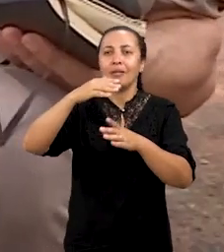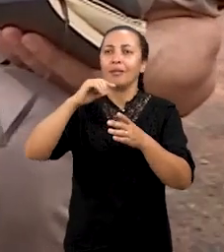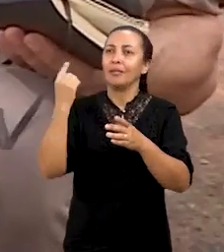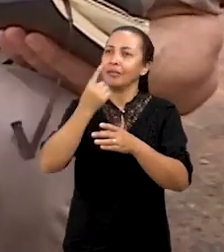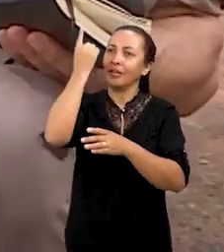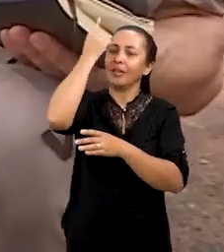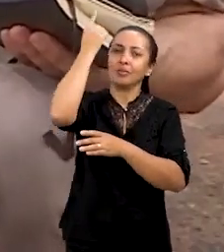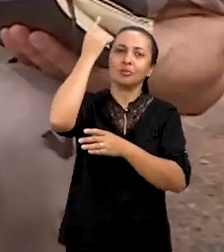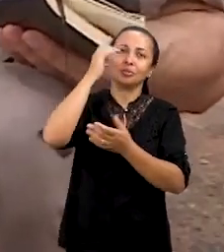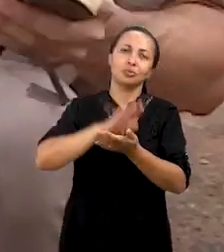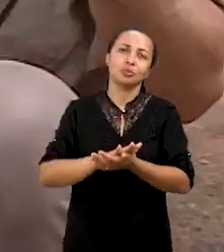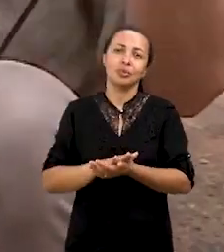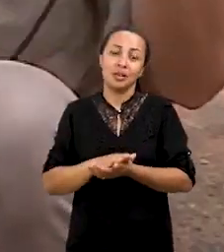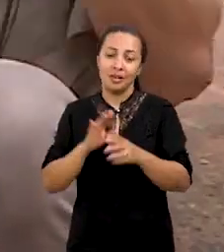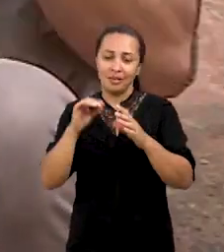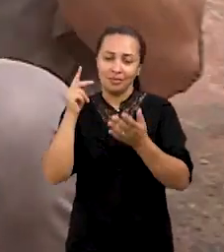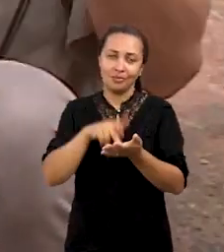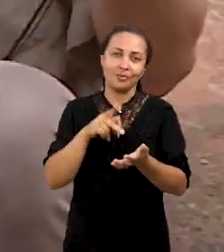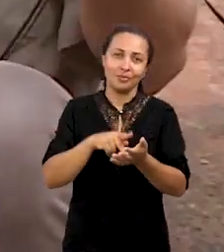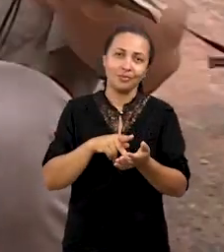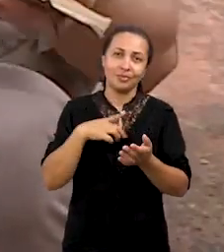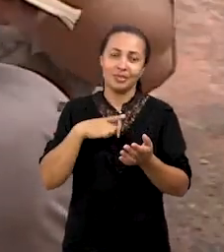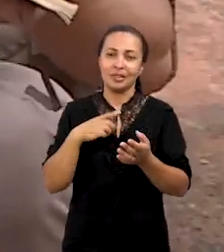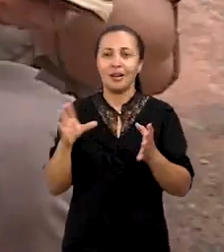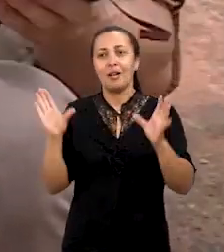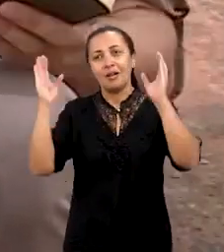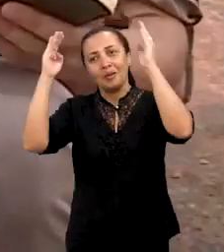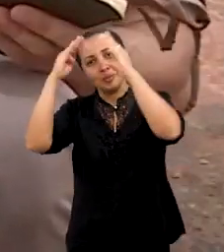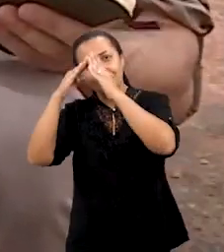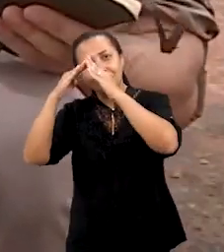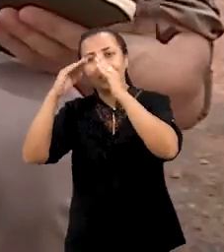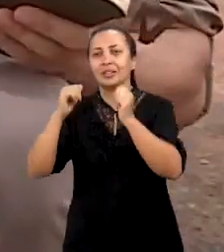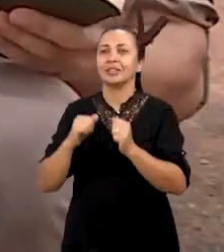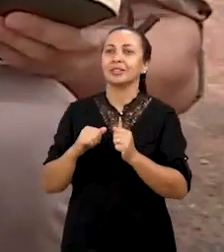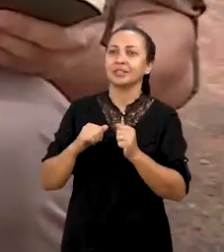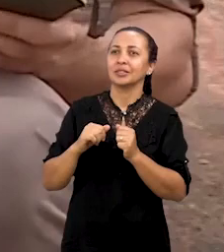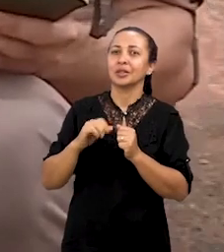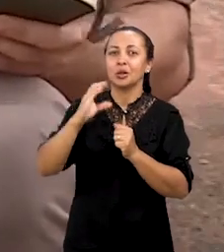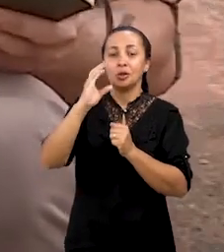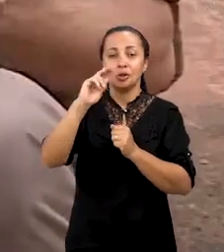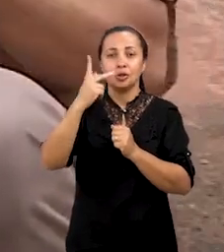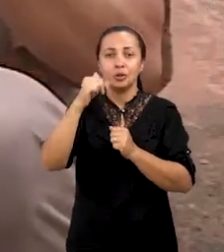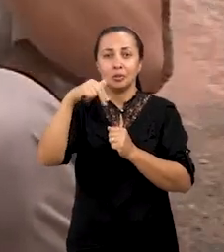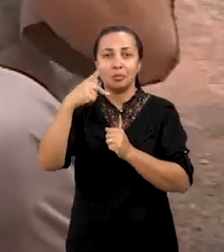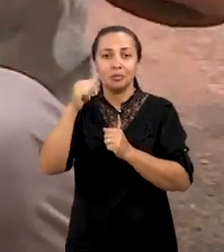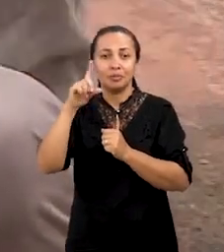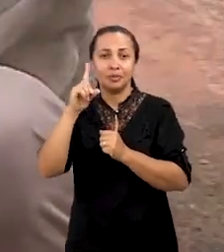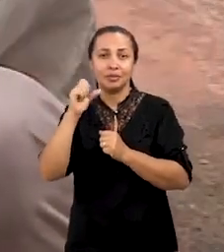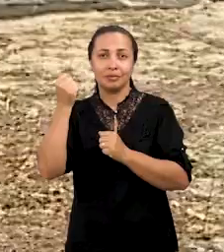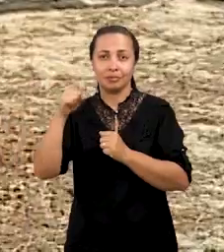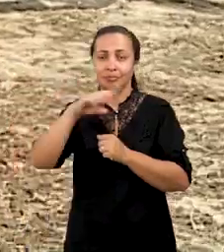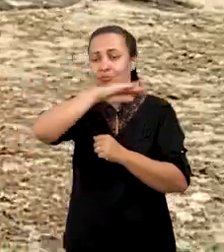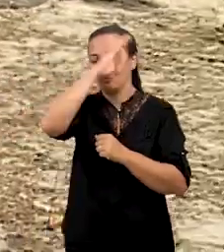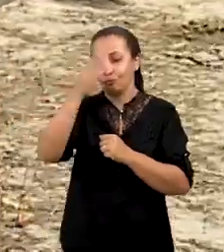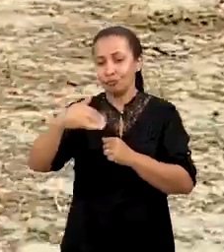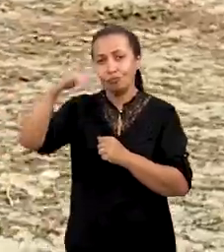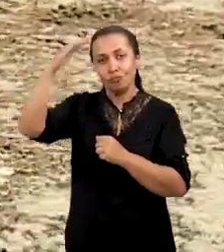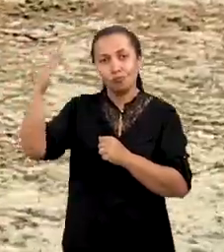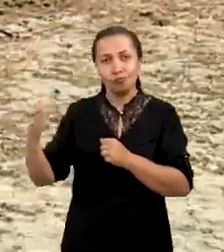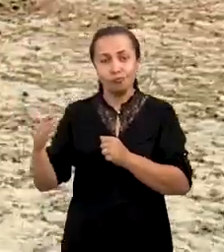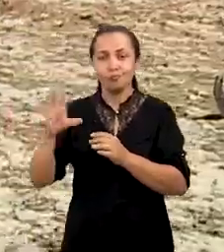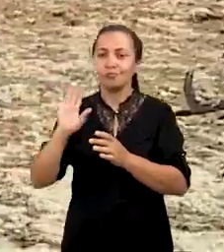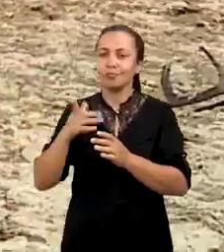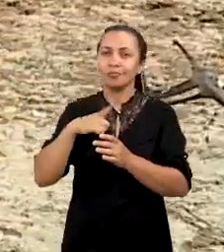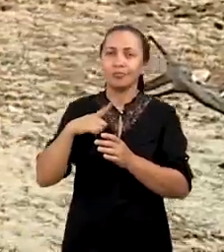altitude mais elevada. Aí, realmente, assim, seria os abrigos, né? Os chapadões. E aí, você já teria uma... Já